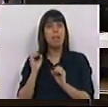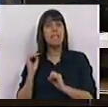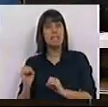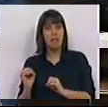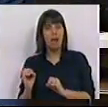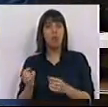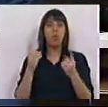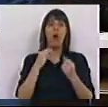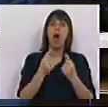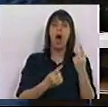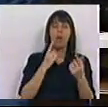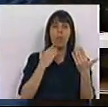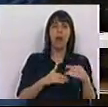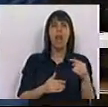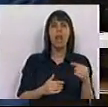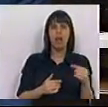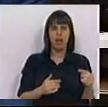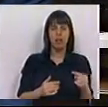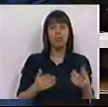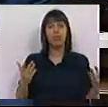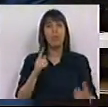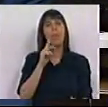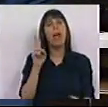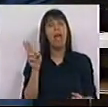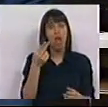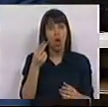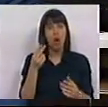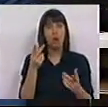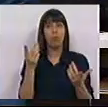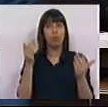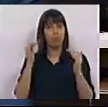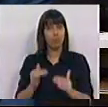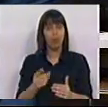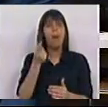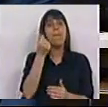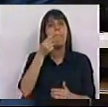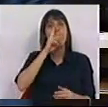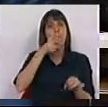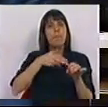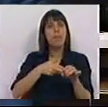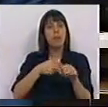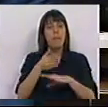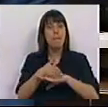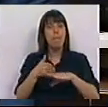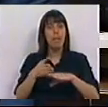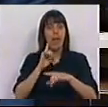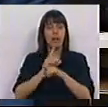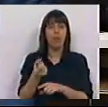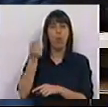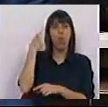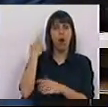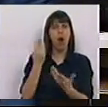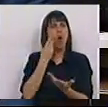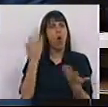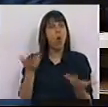zero ou até em alguns prazos negativo, em que o euro está a depreciar, em que o preço de petróleo está a metade do que estava há um ano,